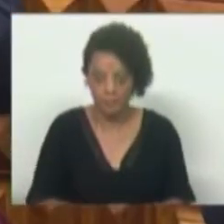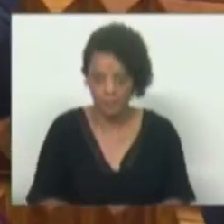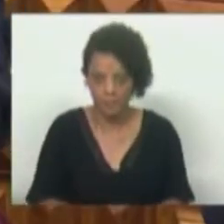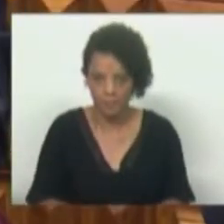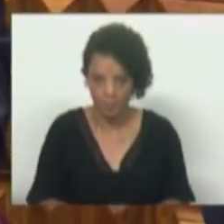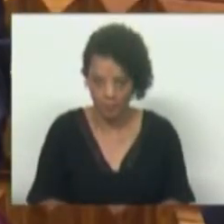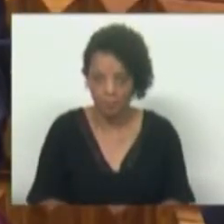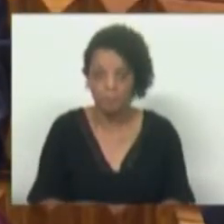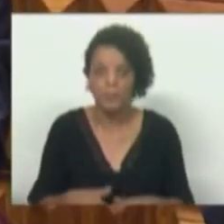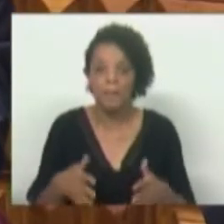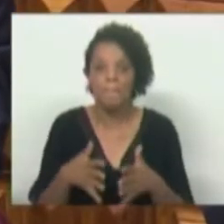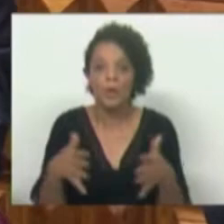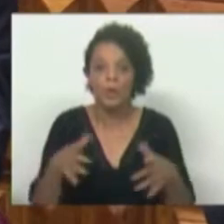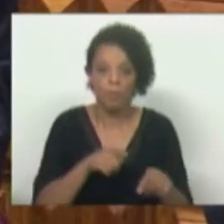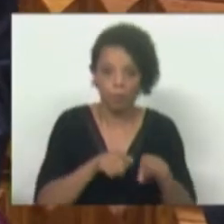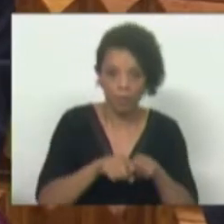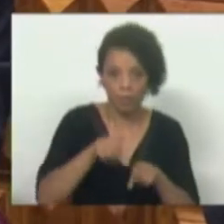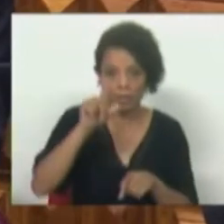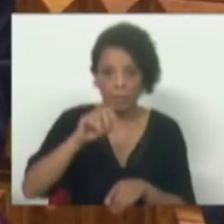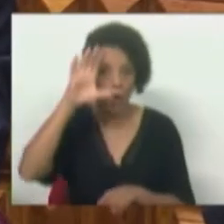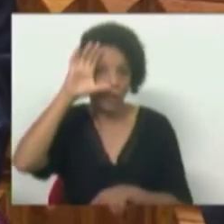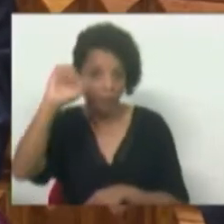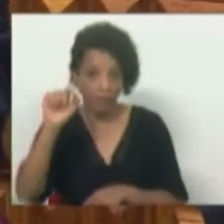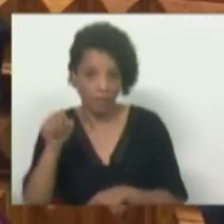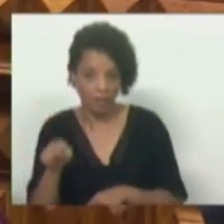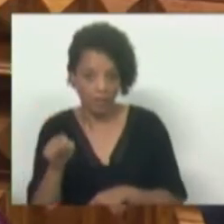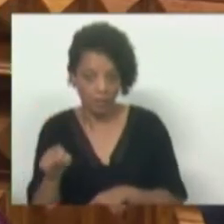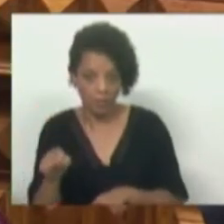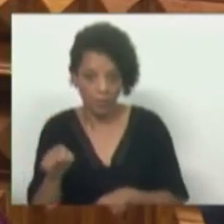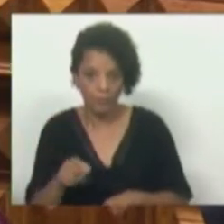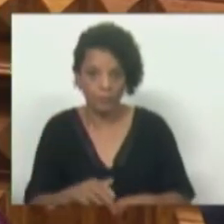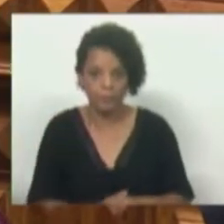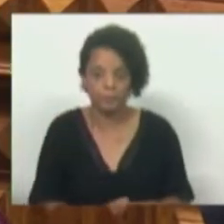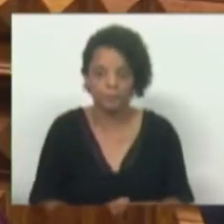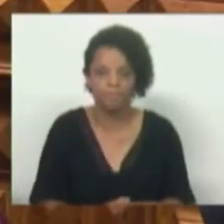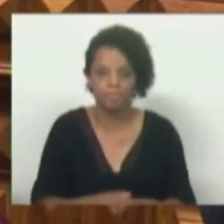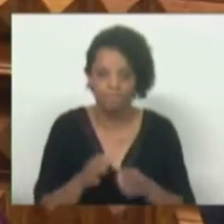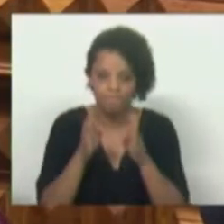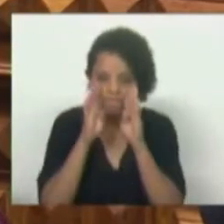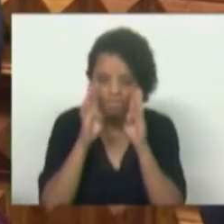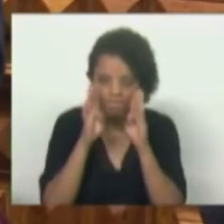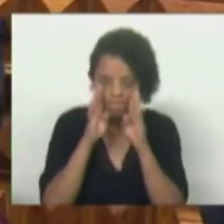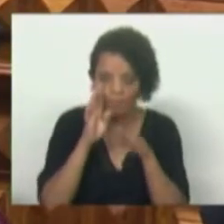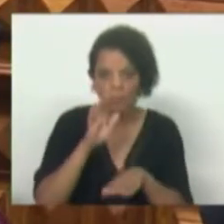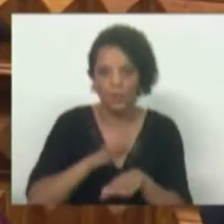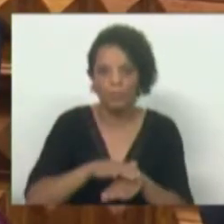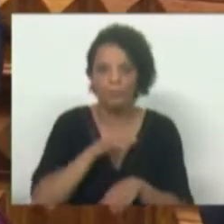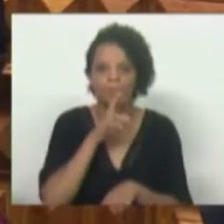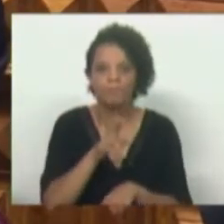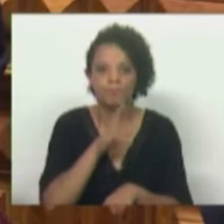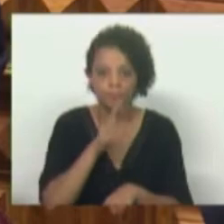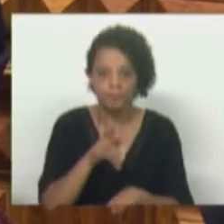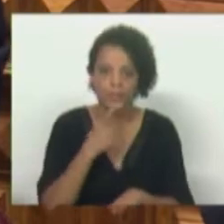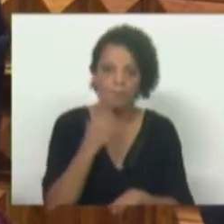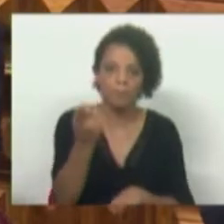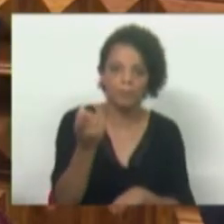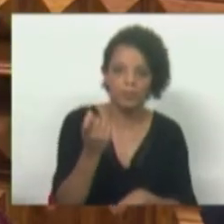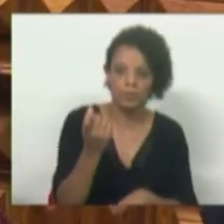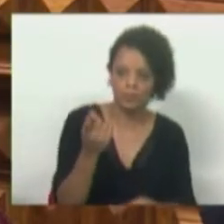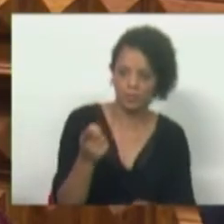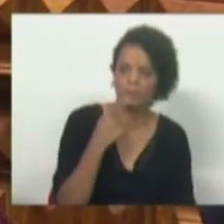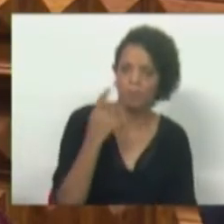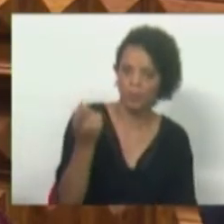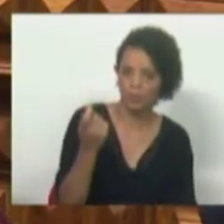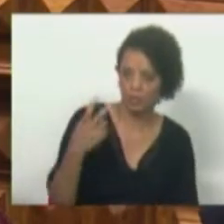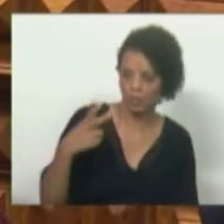as maiorias políticas e o Governo em particular tenham em atenção a resposta à pergunta como